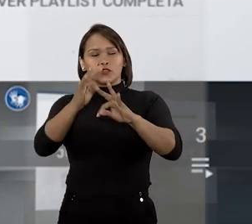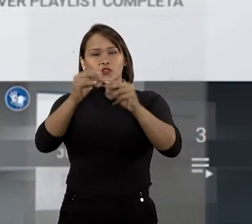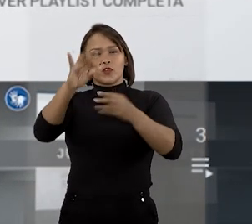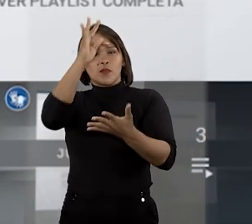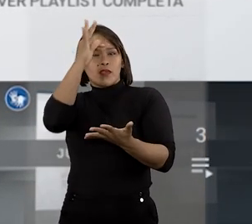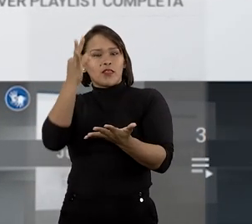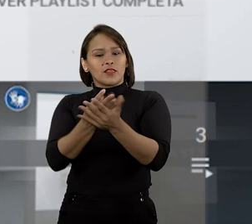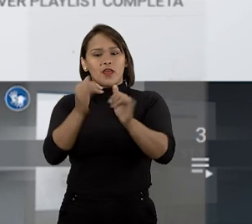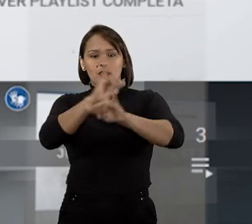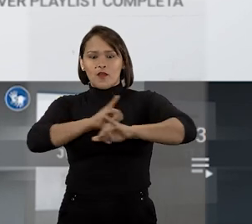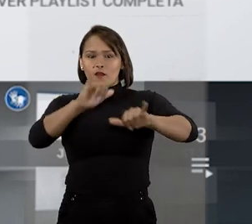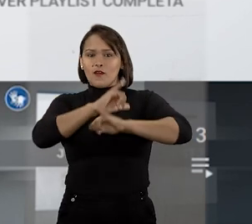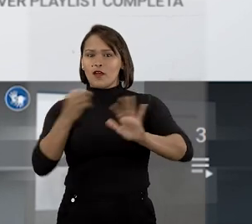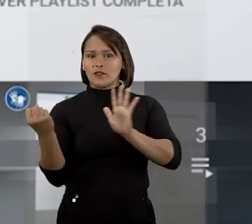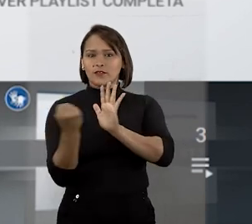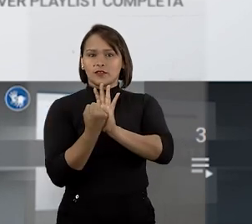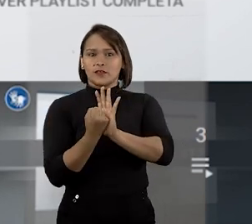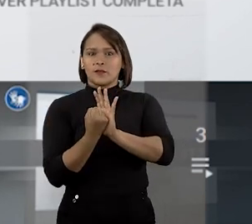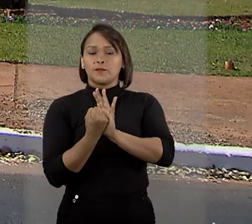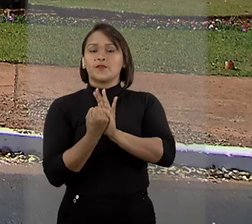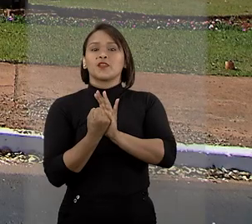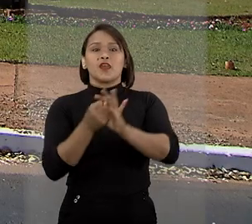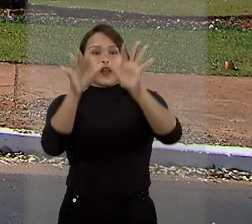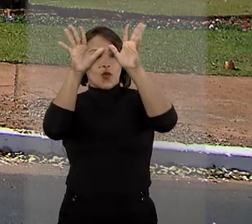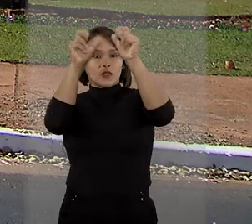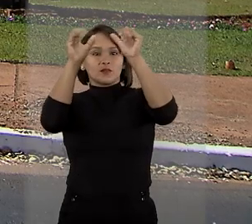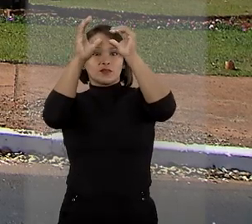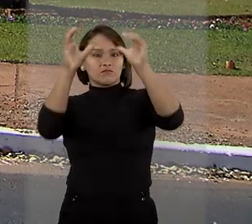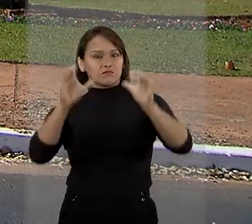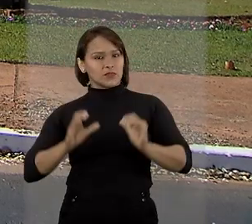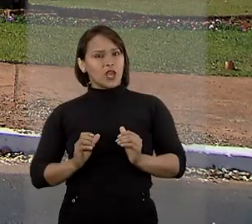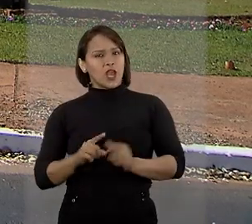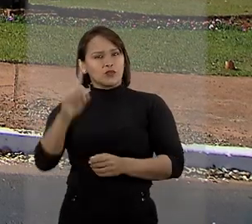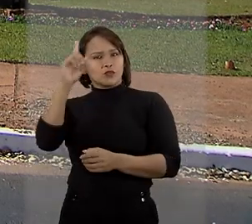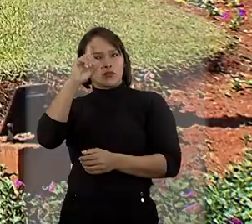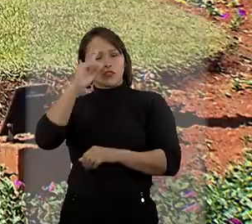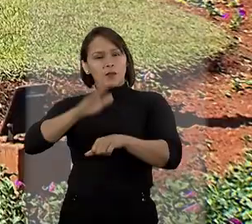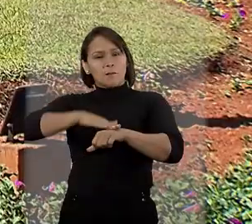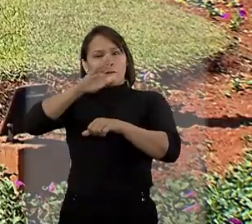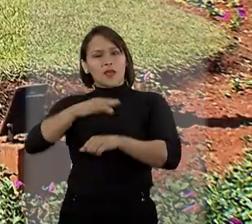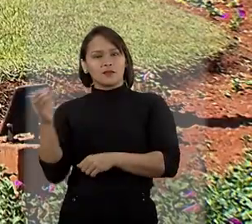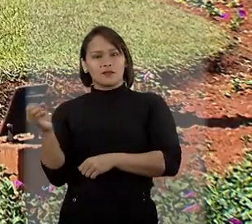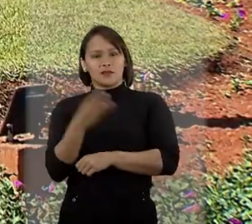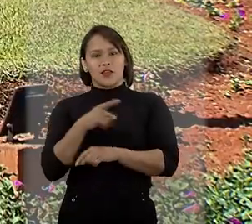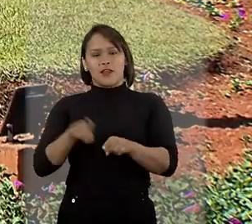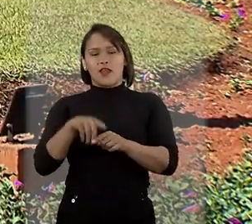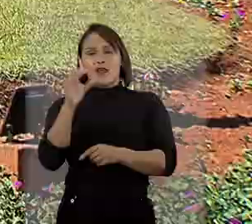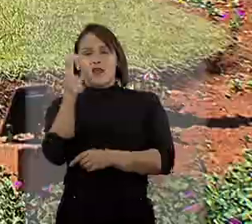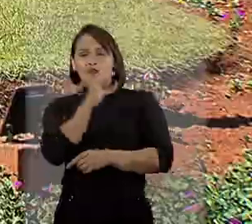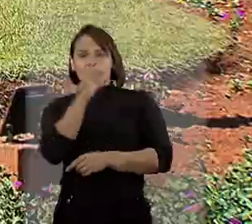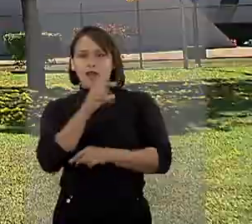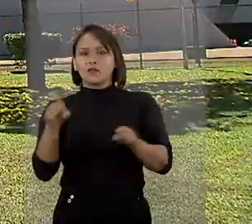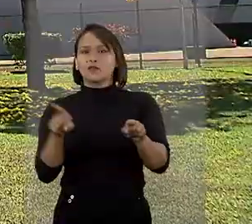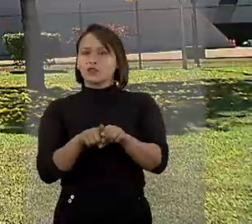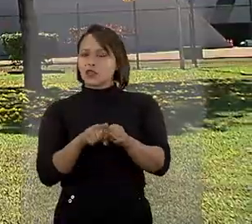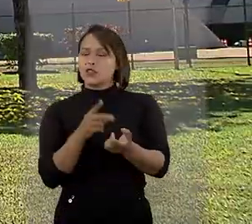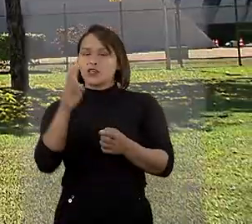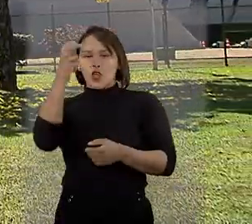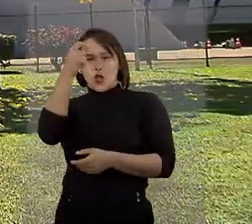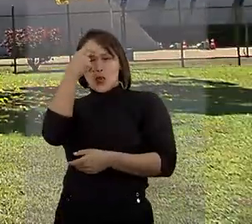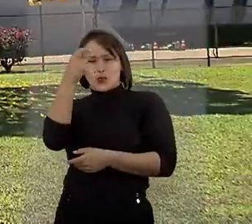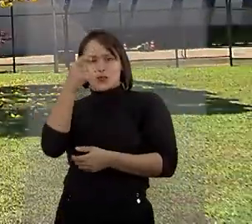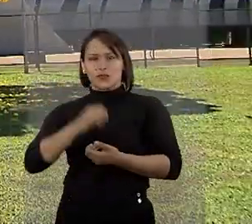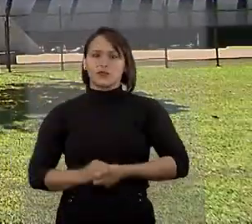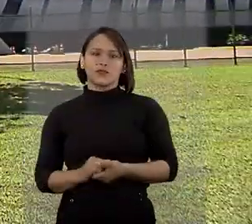sobre teses e anunciados firmados. É o Tribunal da Cidadania cada vez mais moderno, eficiente e